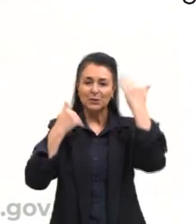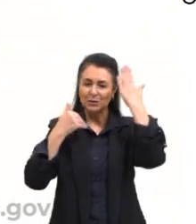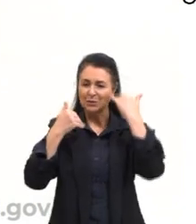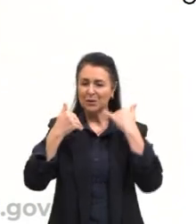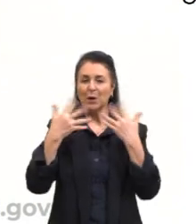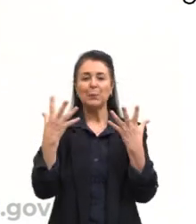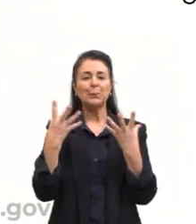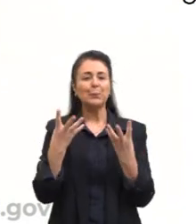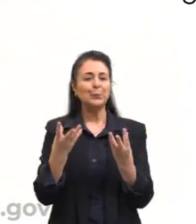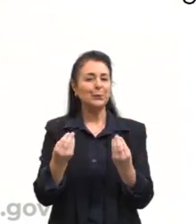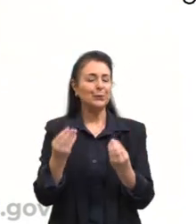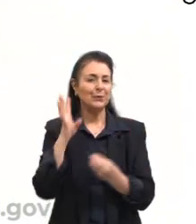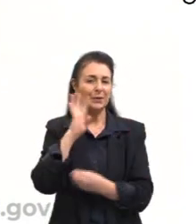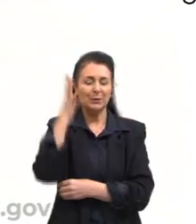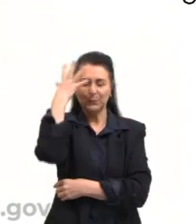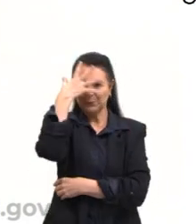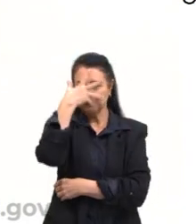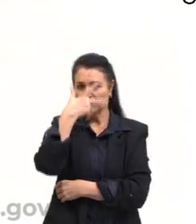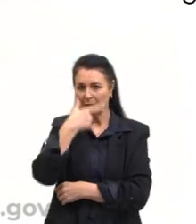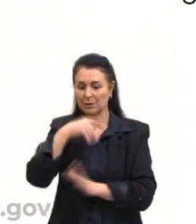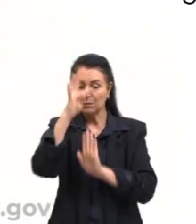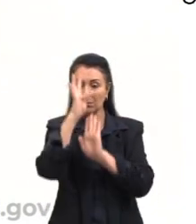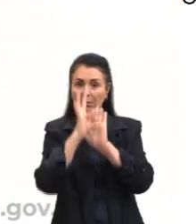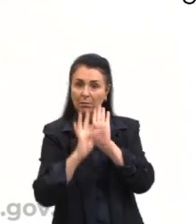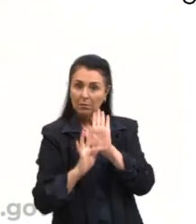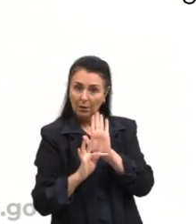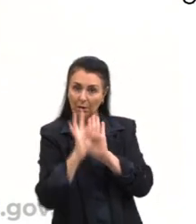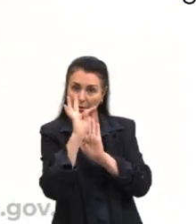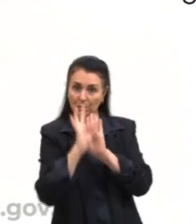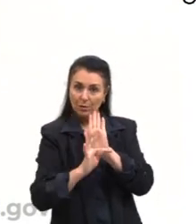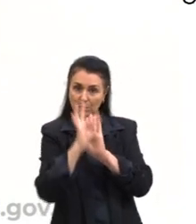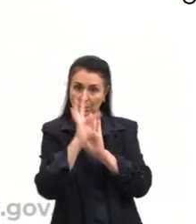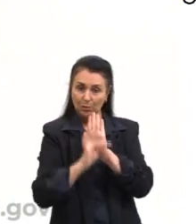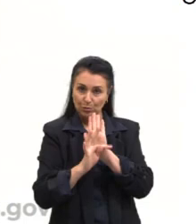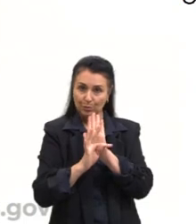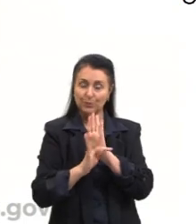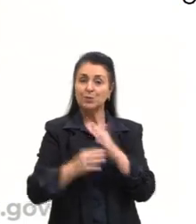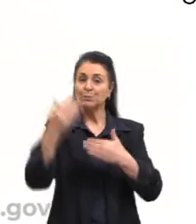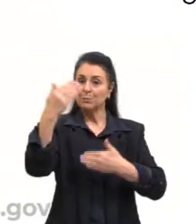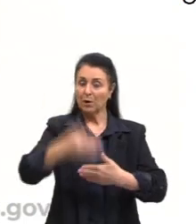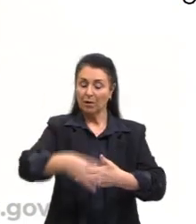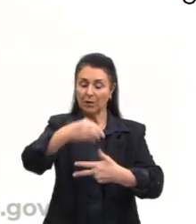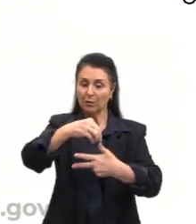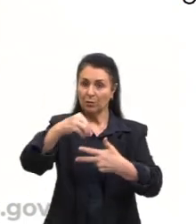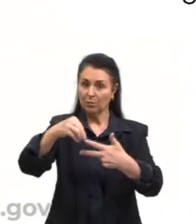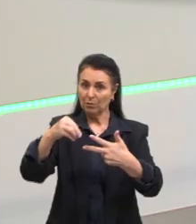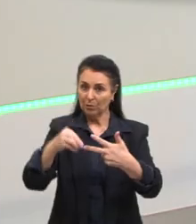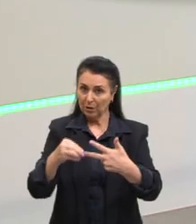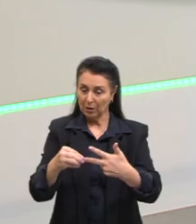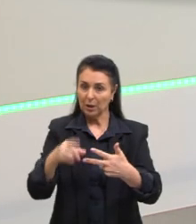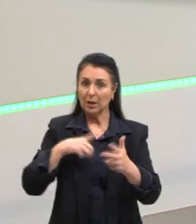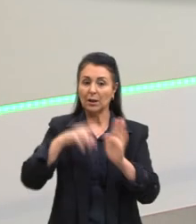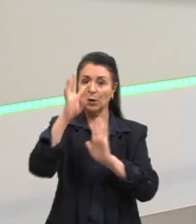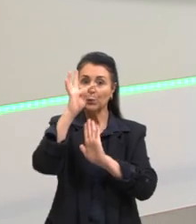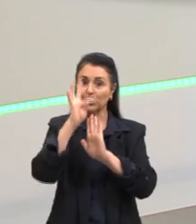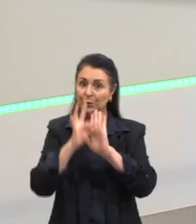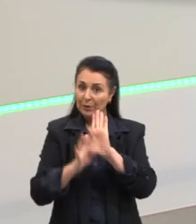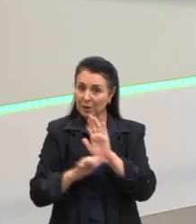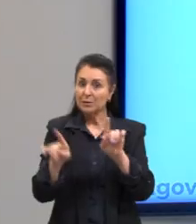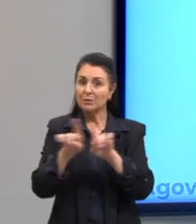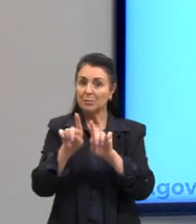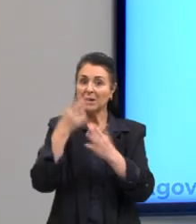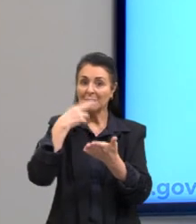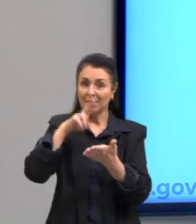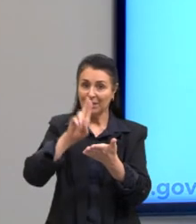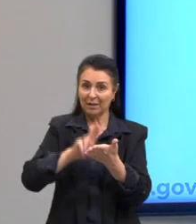agradavam. Então, isso é um trechinho, um textinho do Enem. E a gente tem ali um trechinho da carta de Perovaz de Caminha.